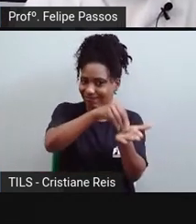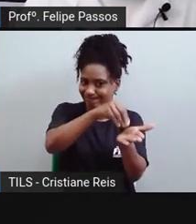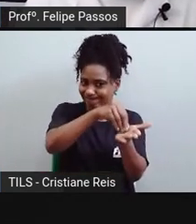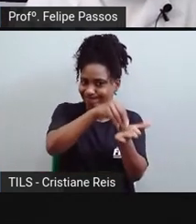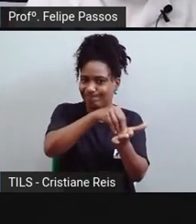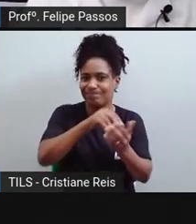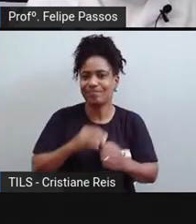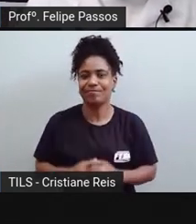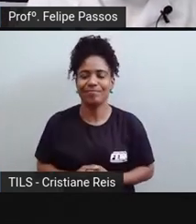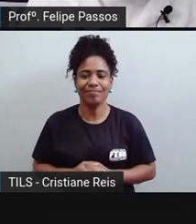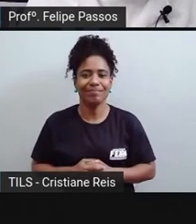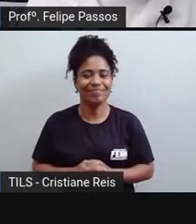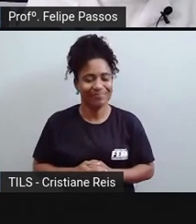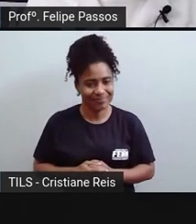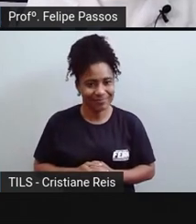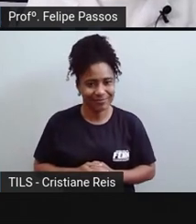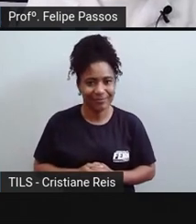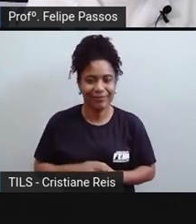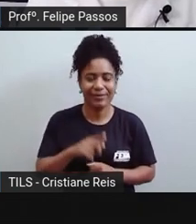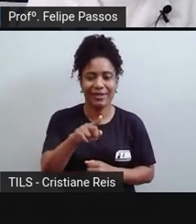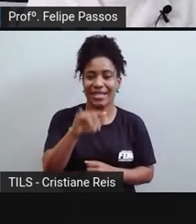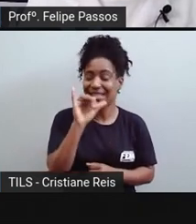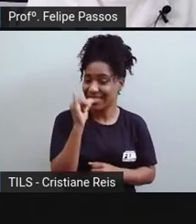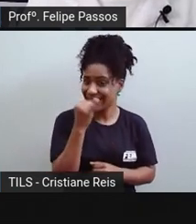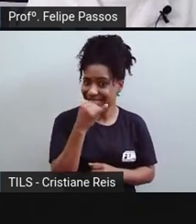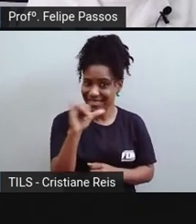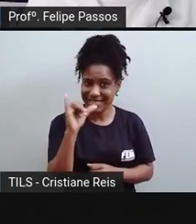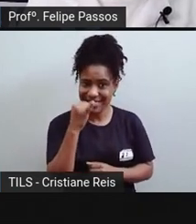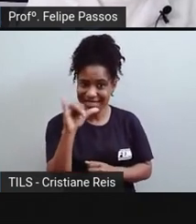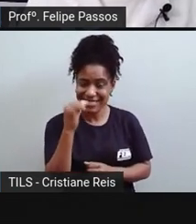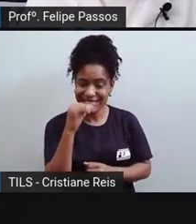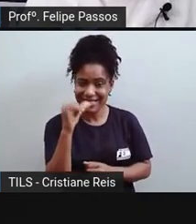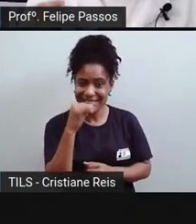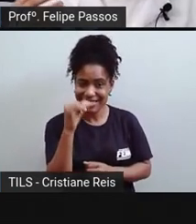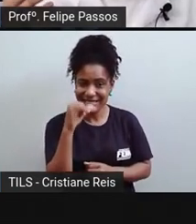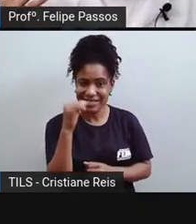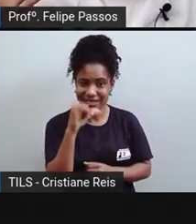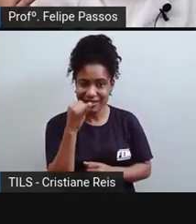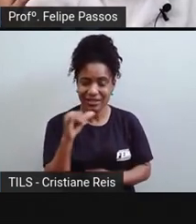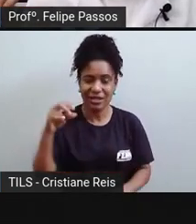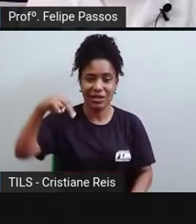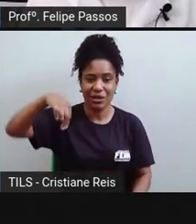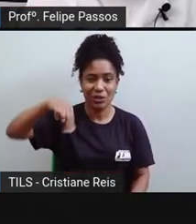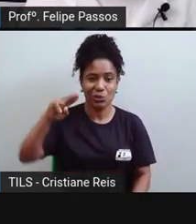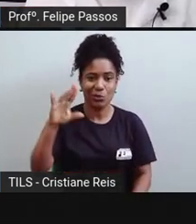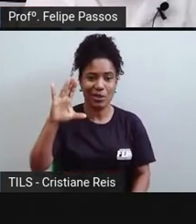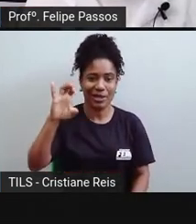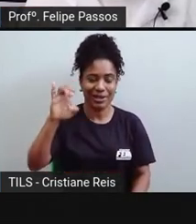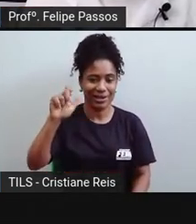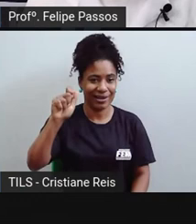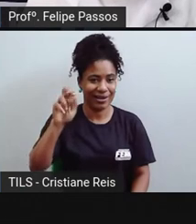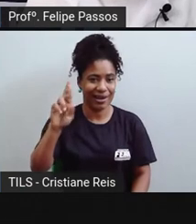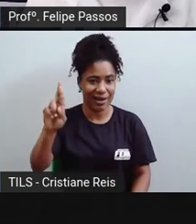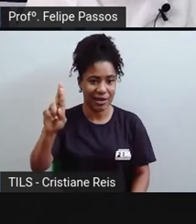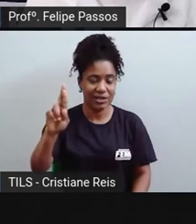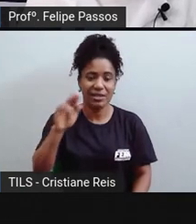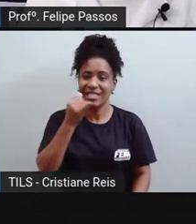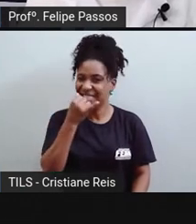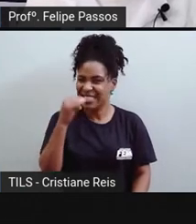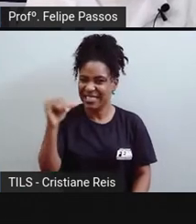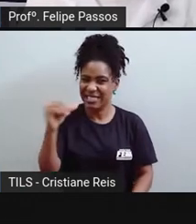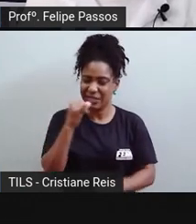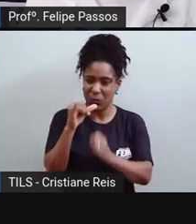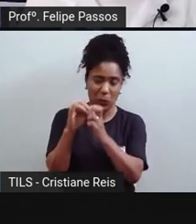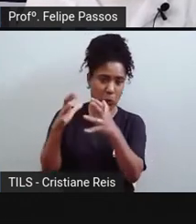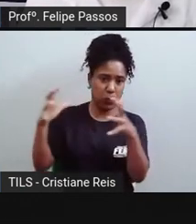hoje, esse debate está se aquecendo, pelo que eu tenho observado. Você tem aí pessoas que lutam contra as